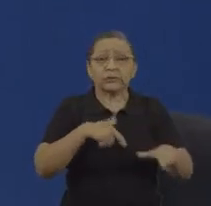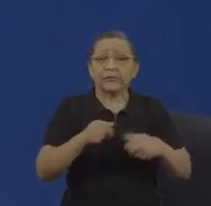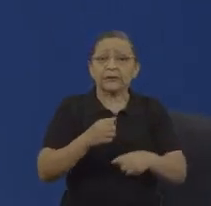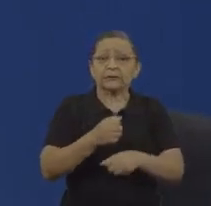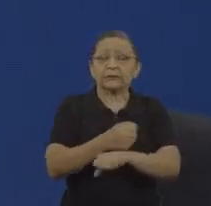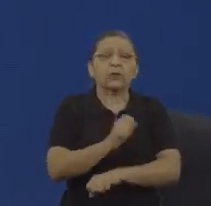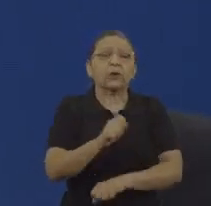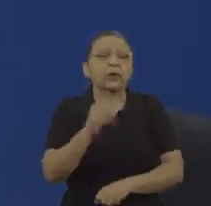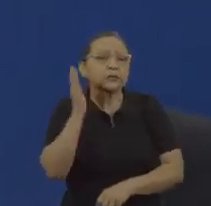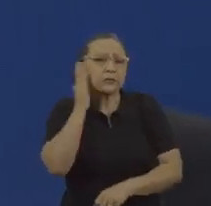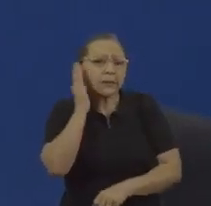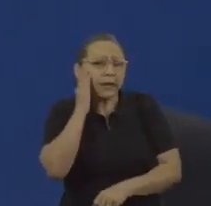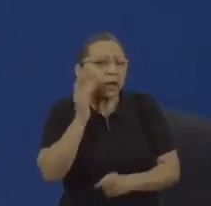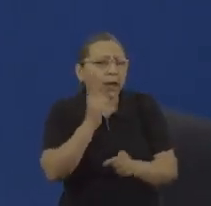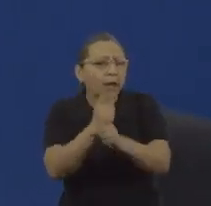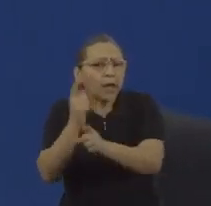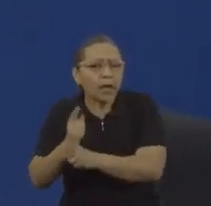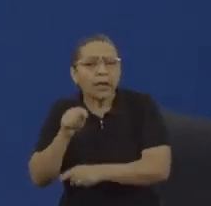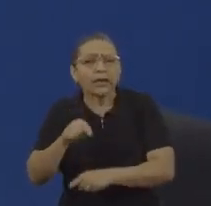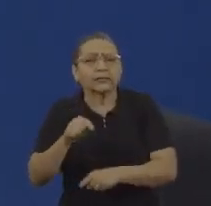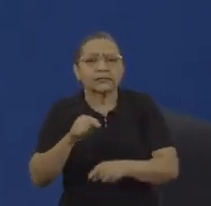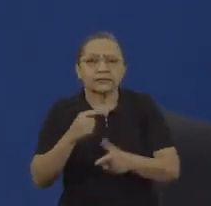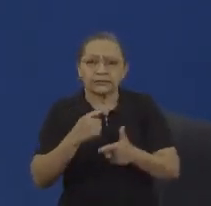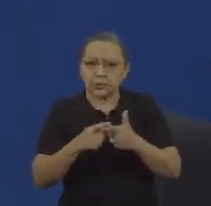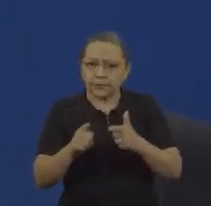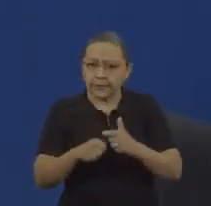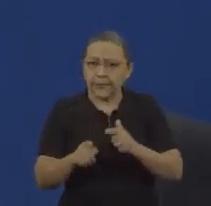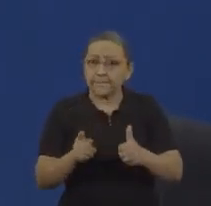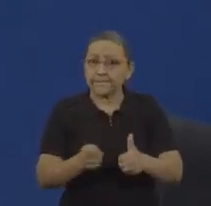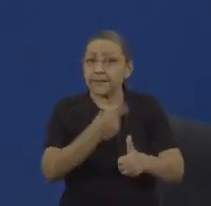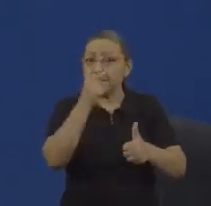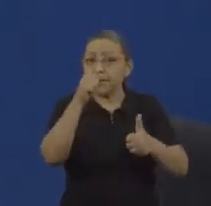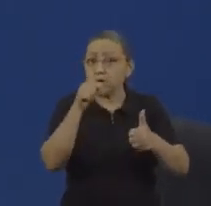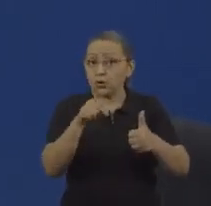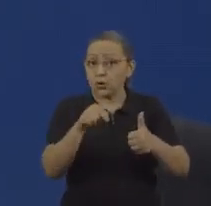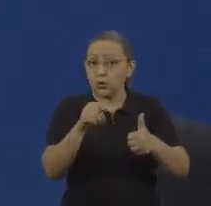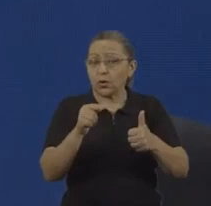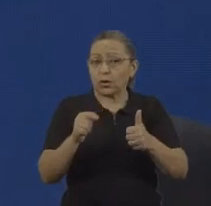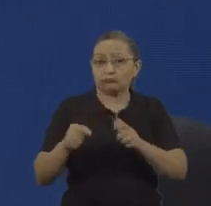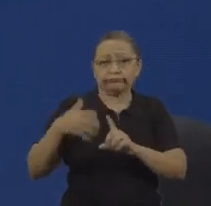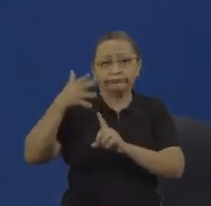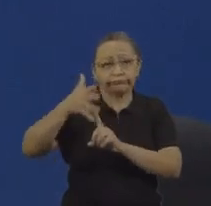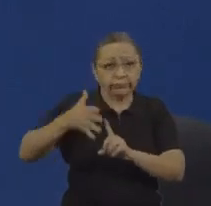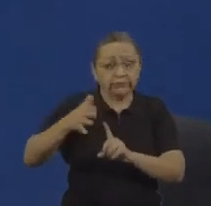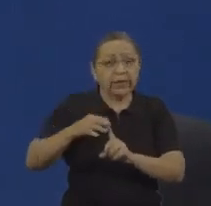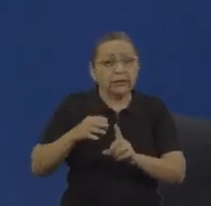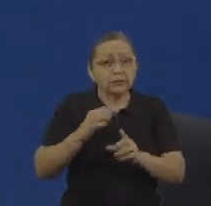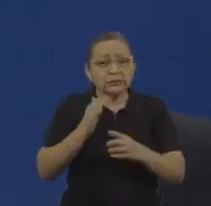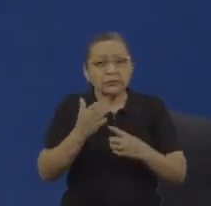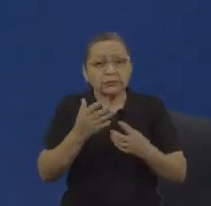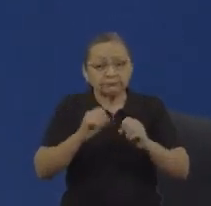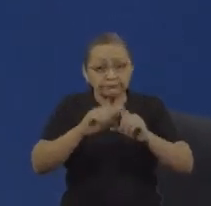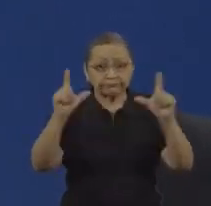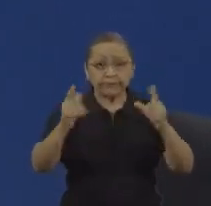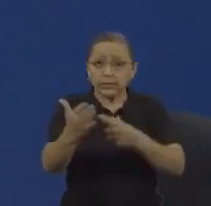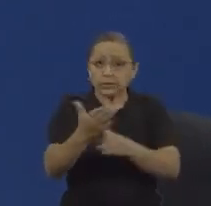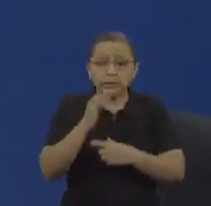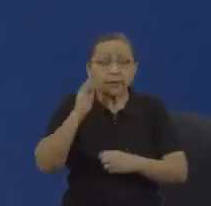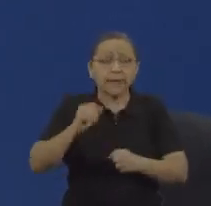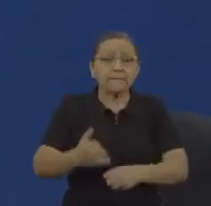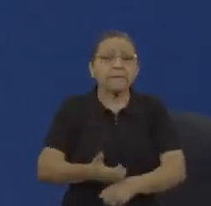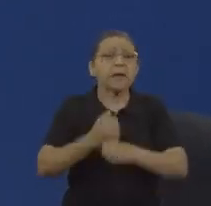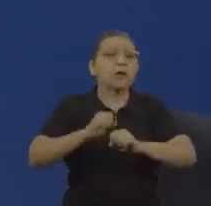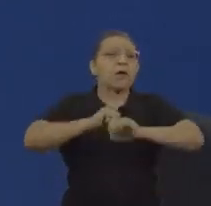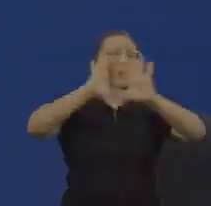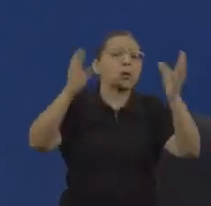é saber identificar essa situação. O primeiro painel vai nos ajudar a entender melhor o que é trabalho